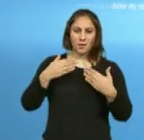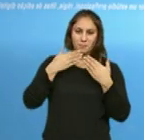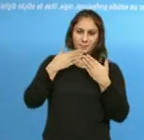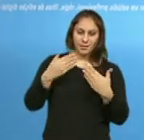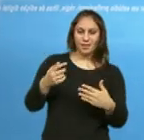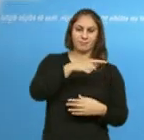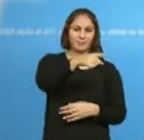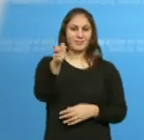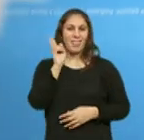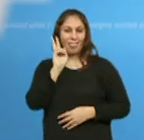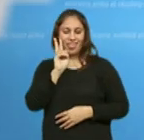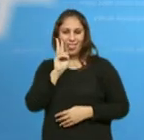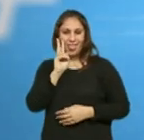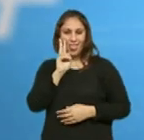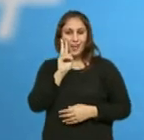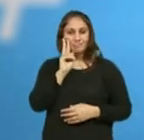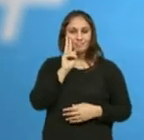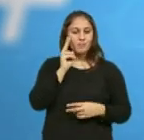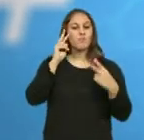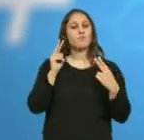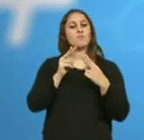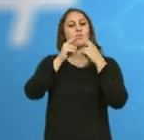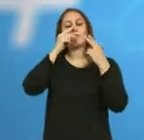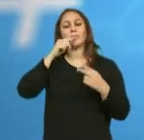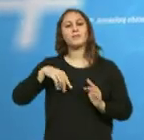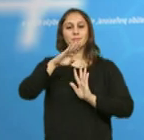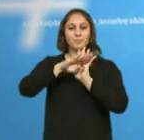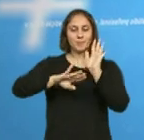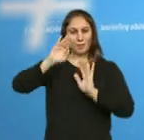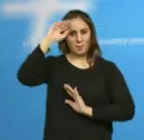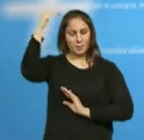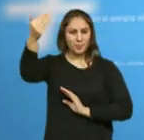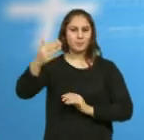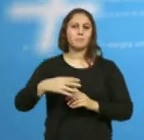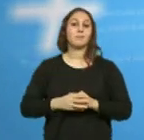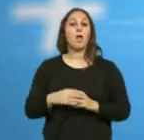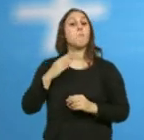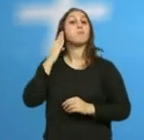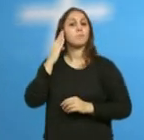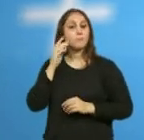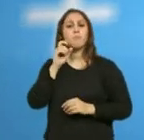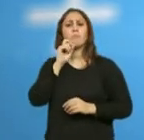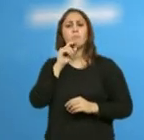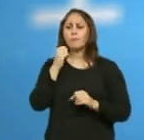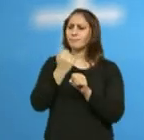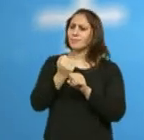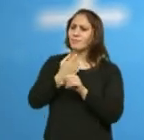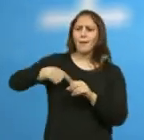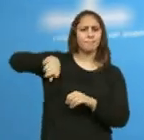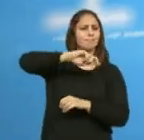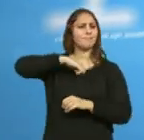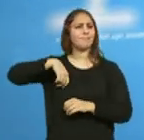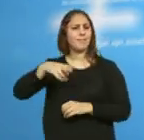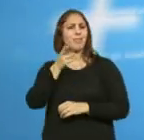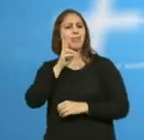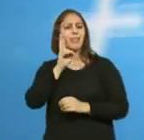Obrigada pela vossa companhia. Marcamos encontros já no próximo programa. Até lá, podem acompanhar o nosso